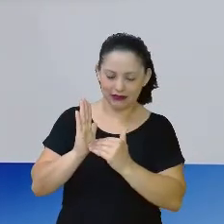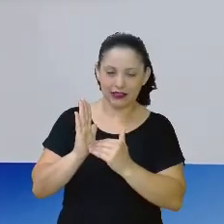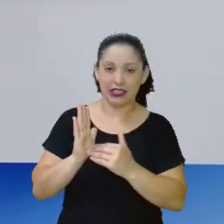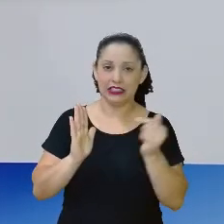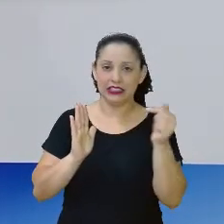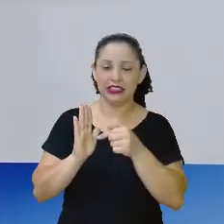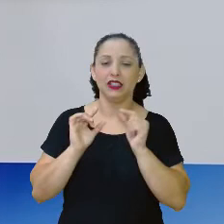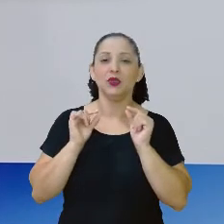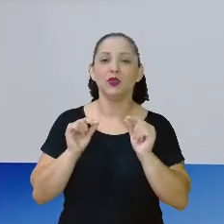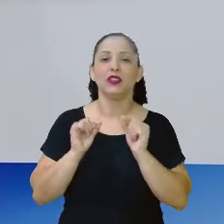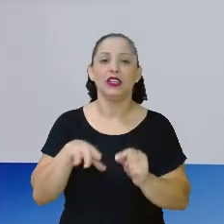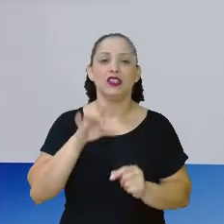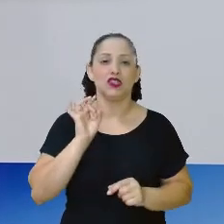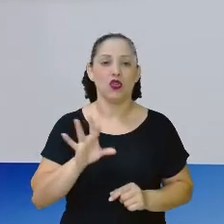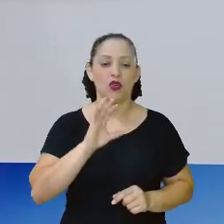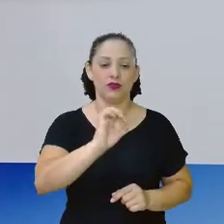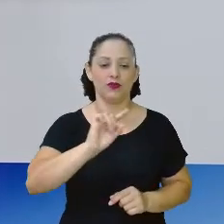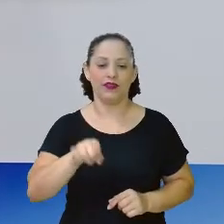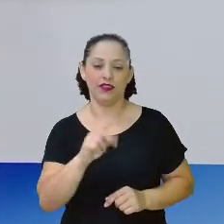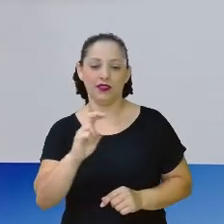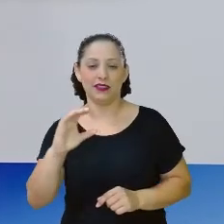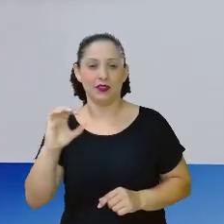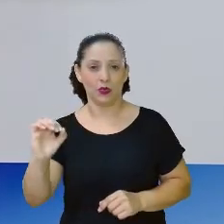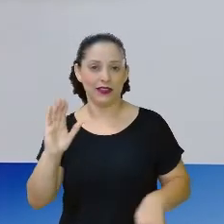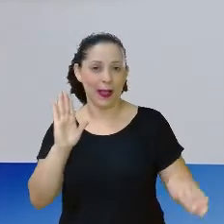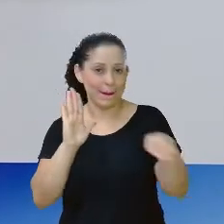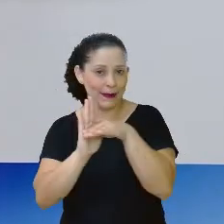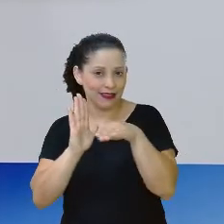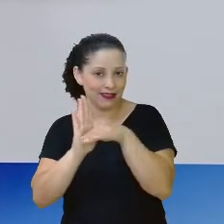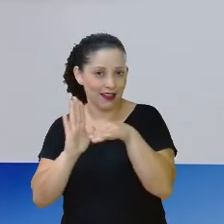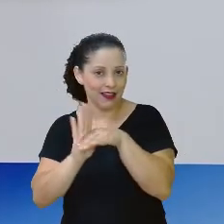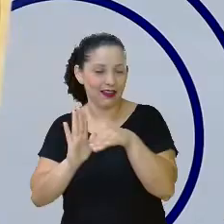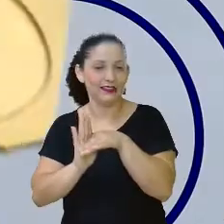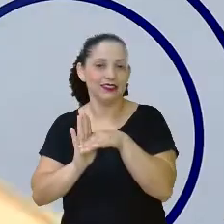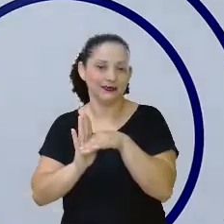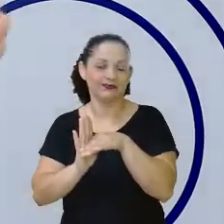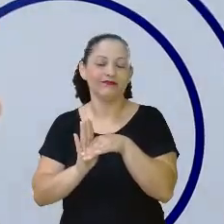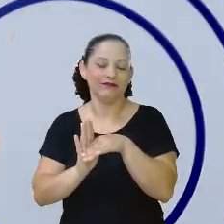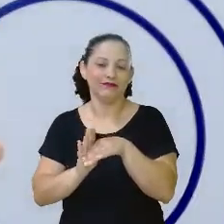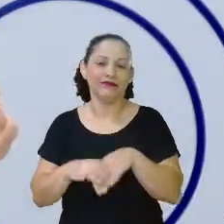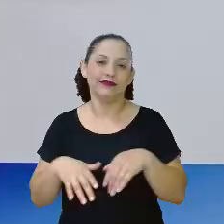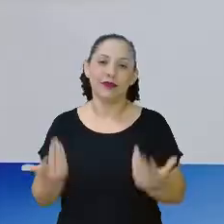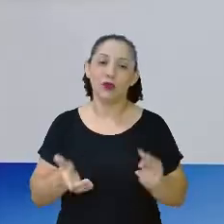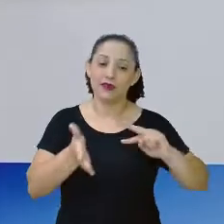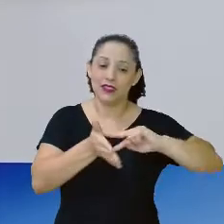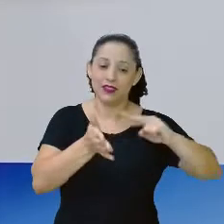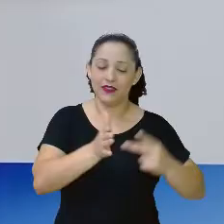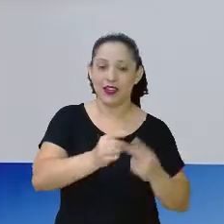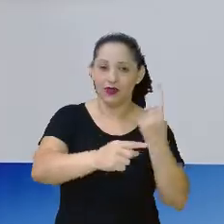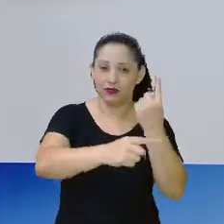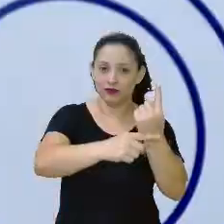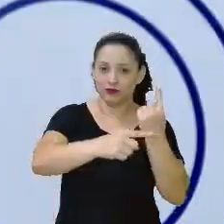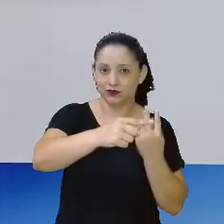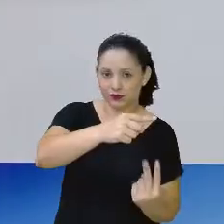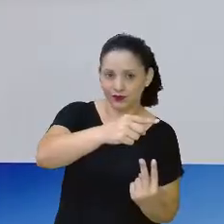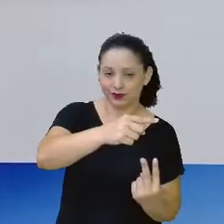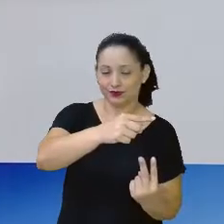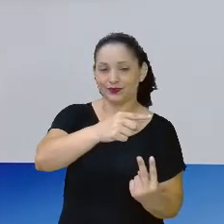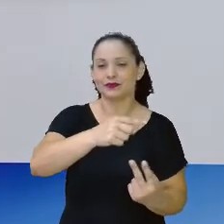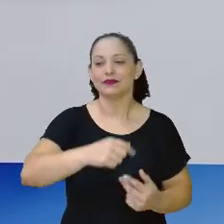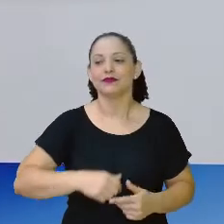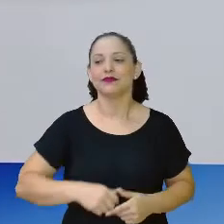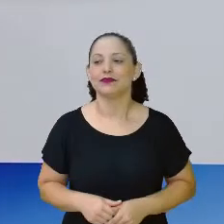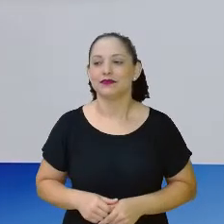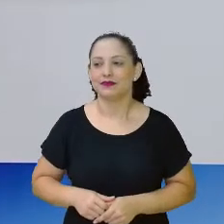aqui, ó, somente os 50 centavos, eu estou pegando a metade ou um meio, que é justamente, ó, é justamente